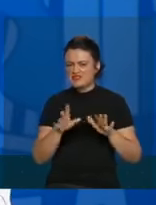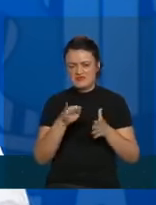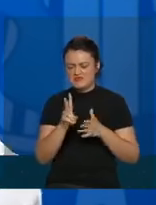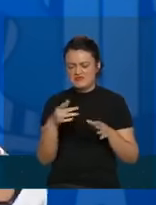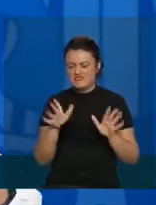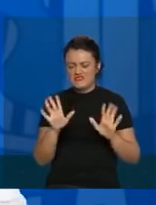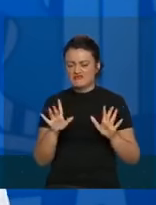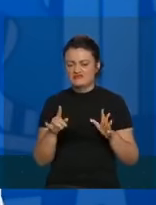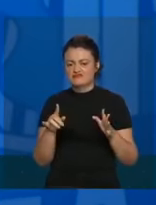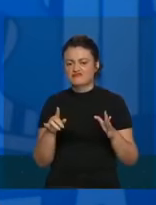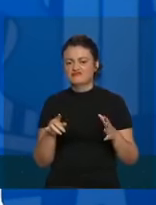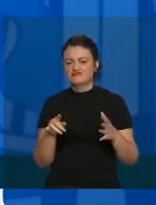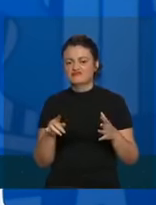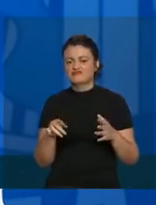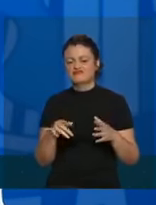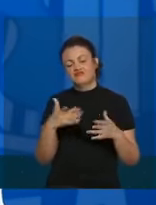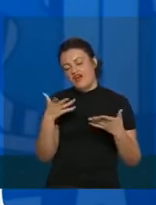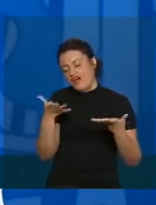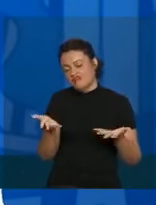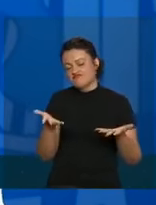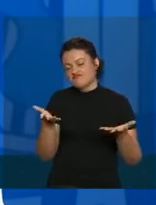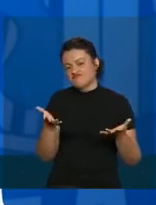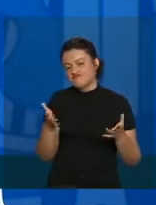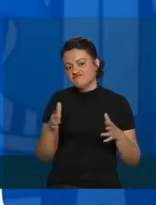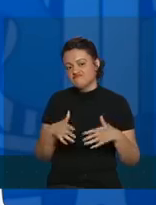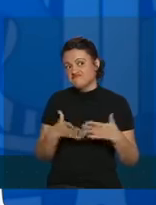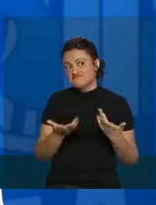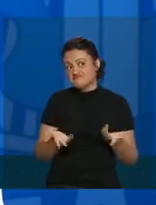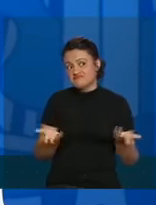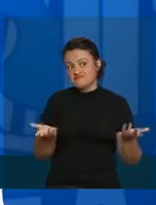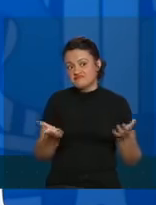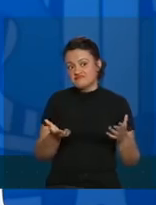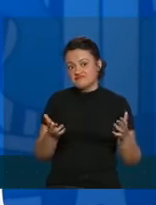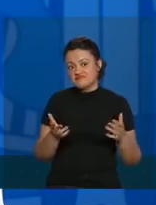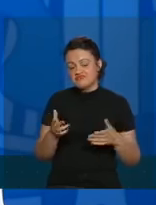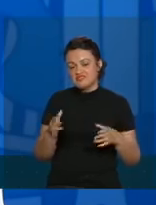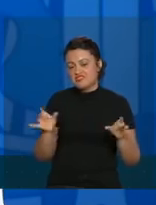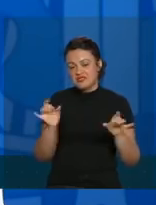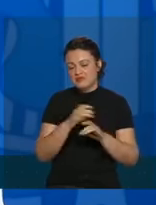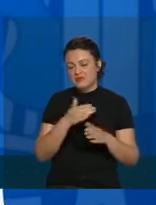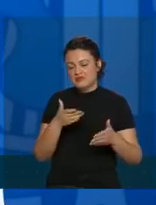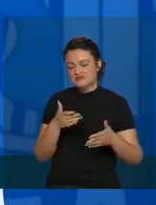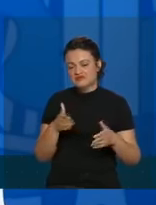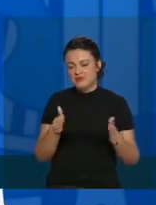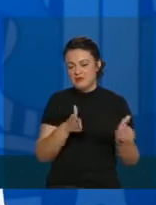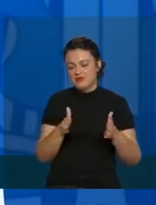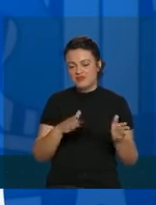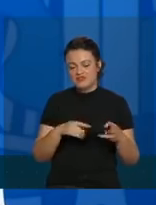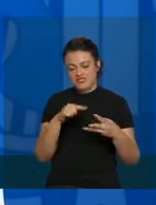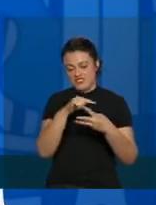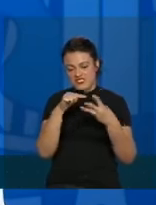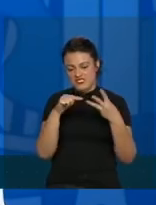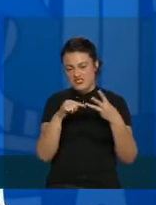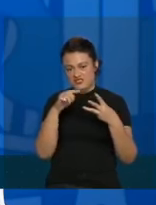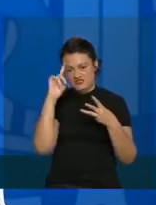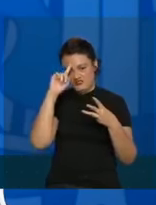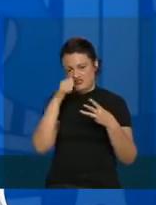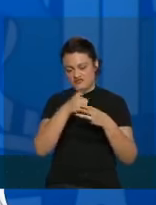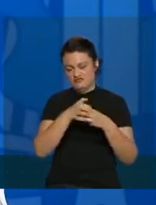continuado, porque, de alguma maneira, passamos por esse estresse.